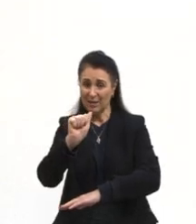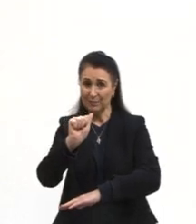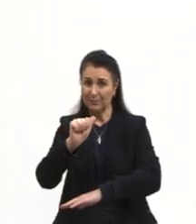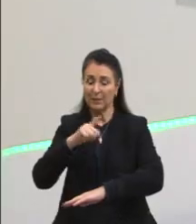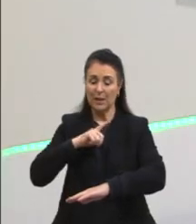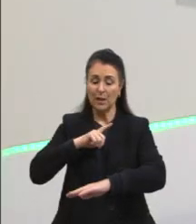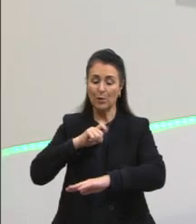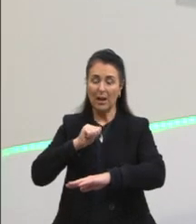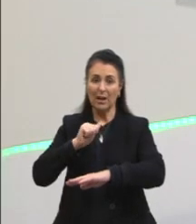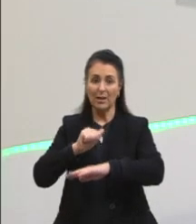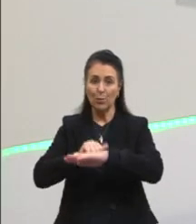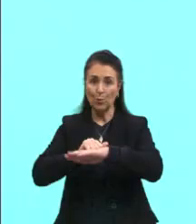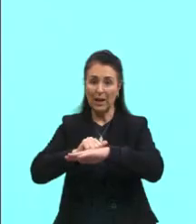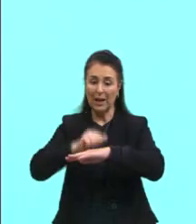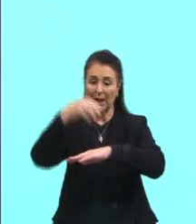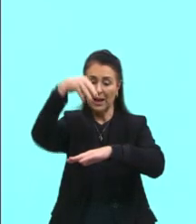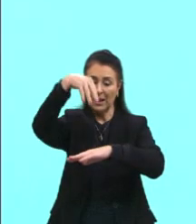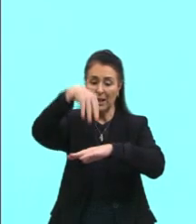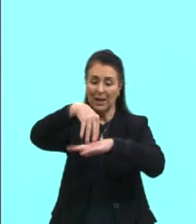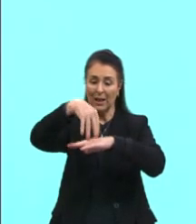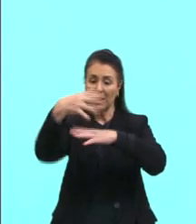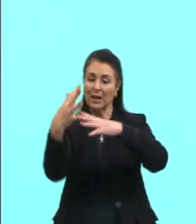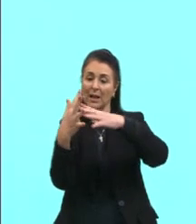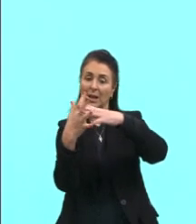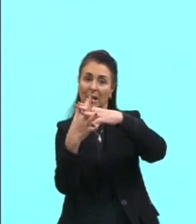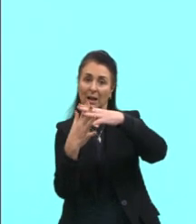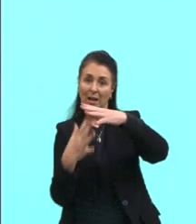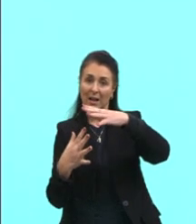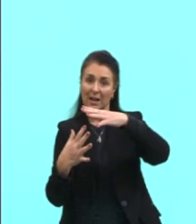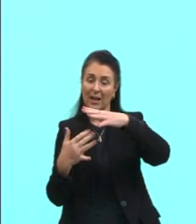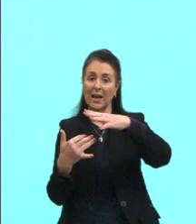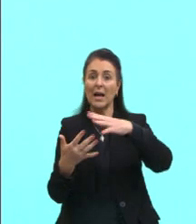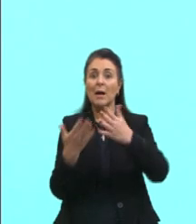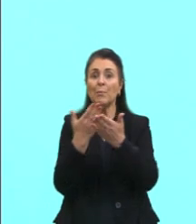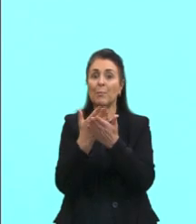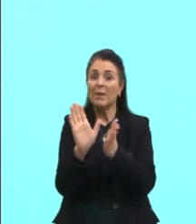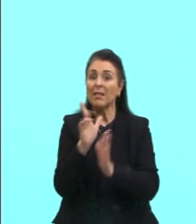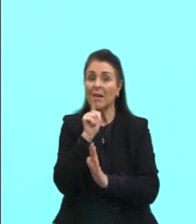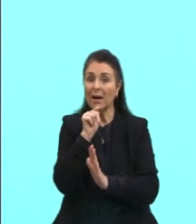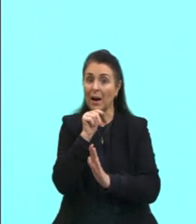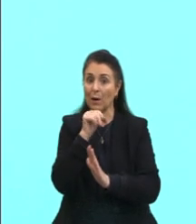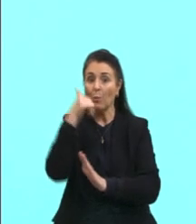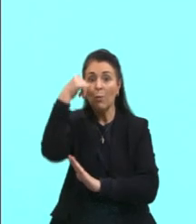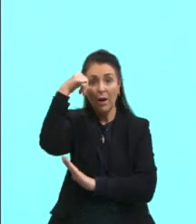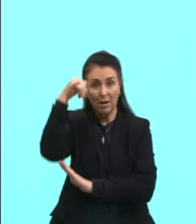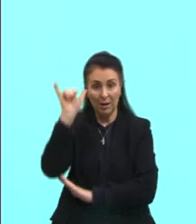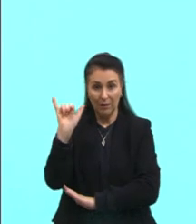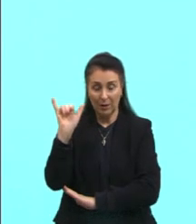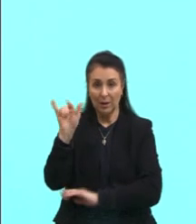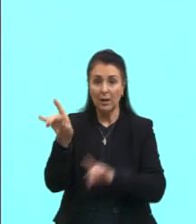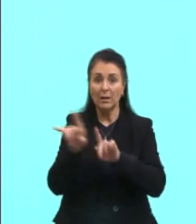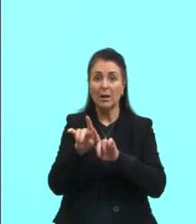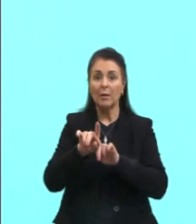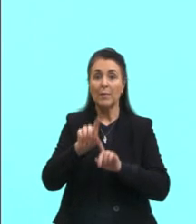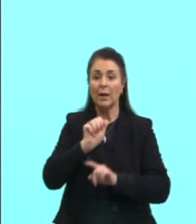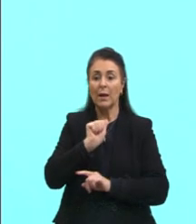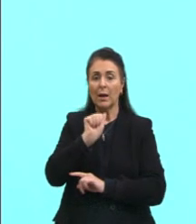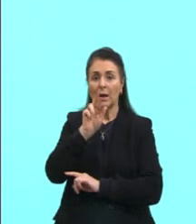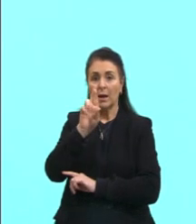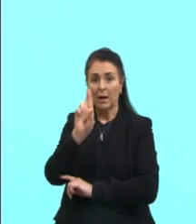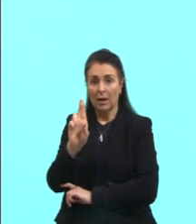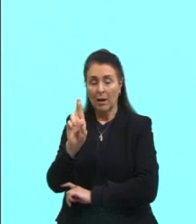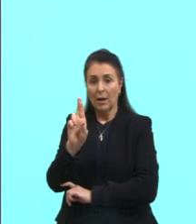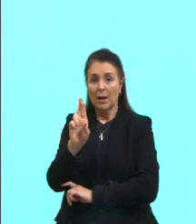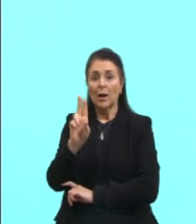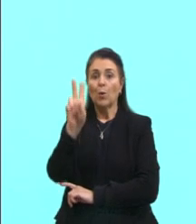hipermeabilidade na sua pele. Vai evitar a perda d'água também. A sua respiração é